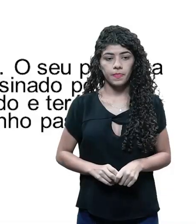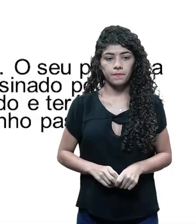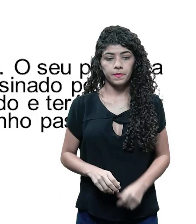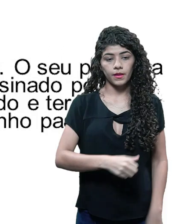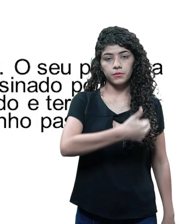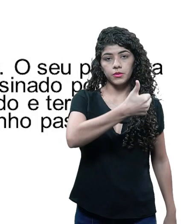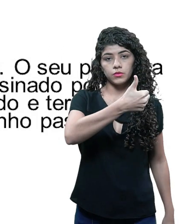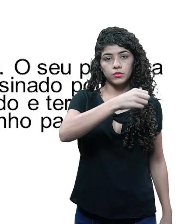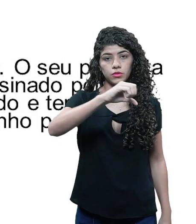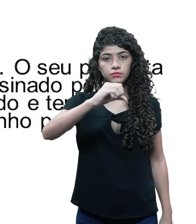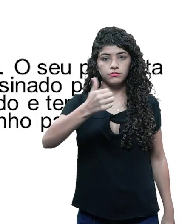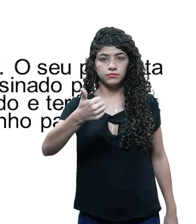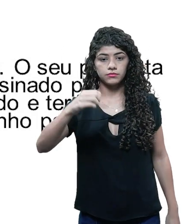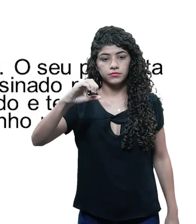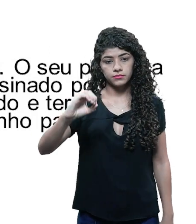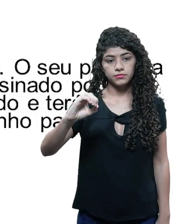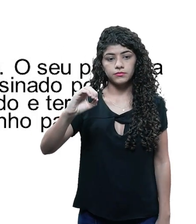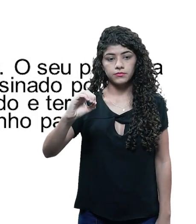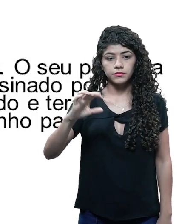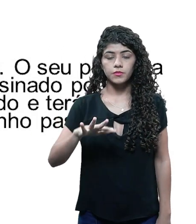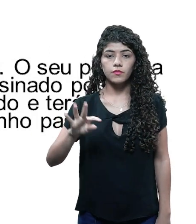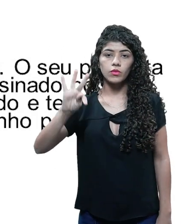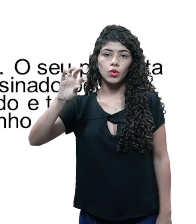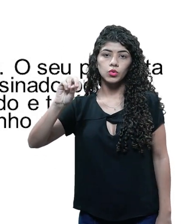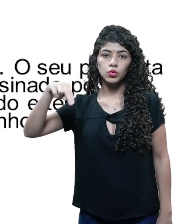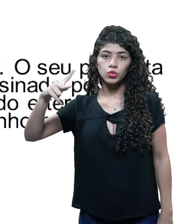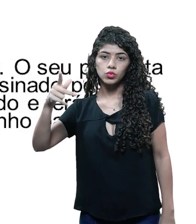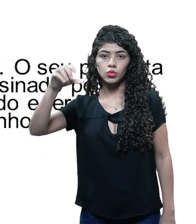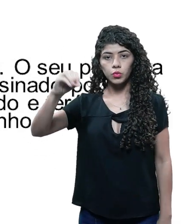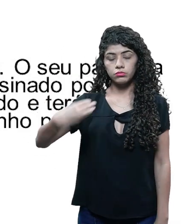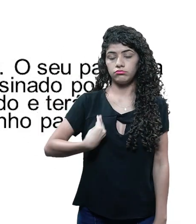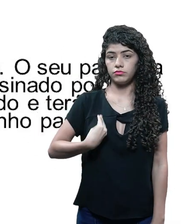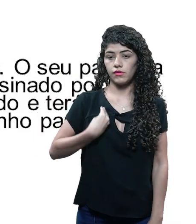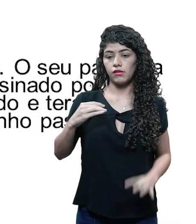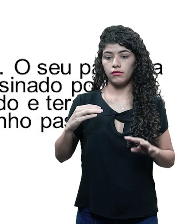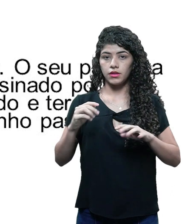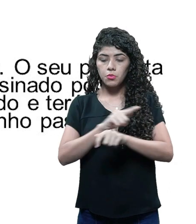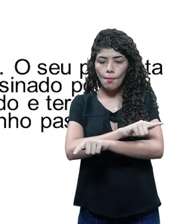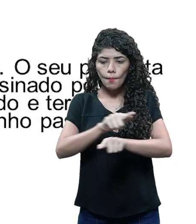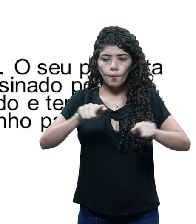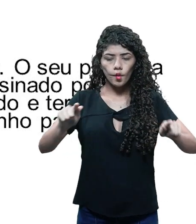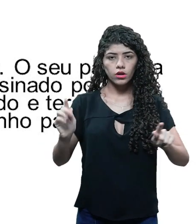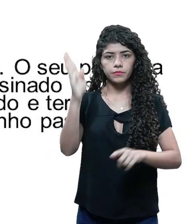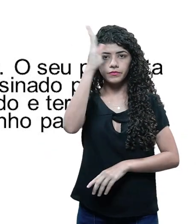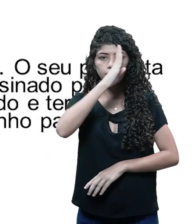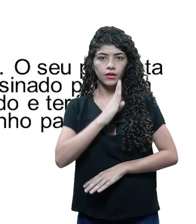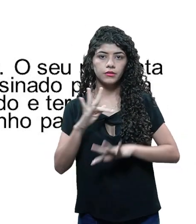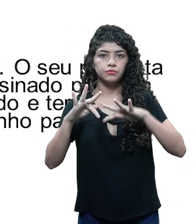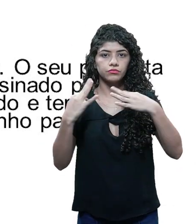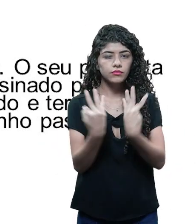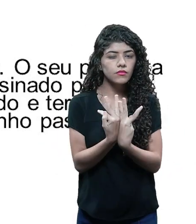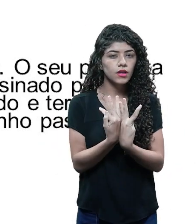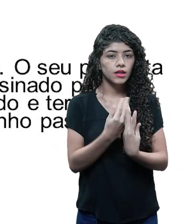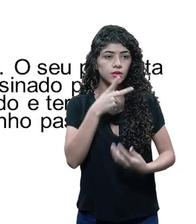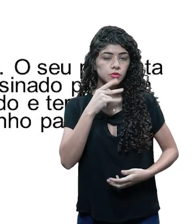Espera, 1910, Tonho vive com sua família no sertão brasileiro. O seu pai tenta convencê-lo